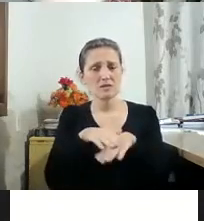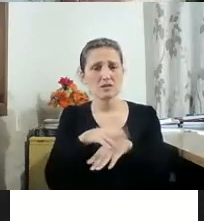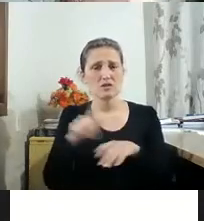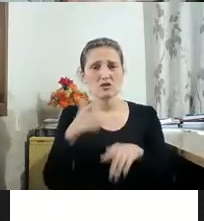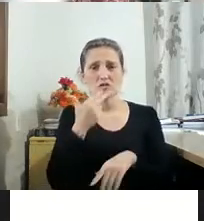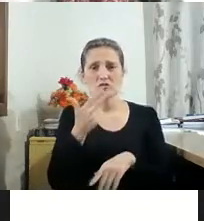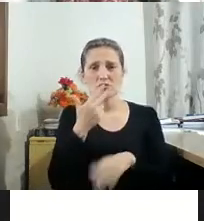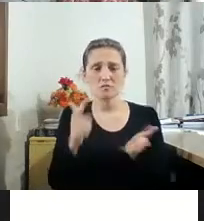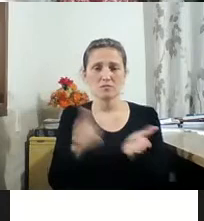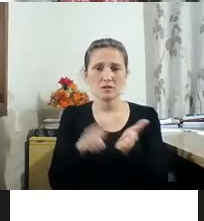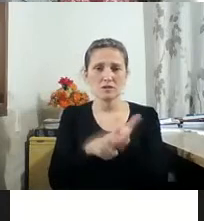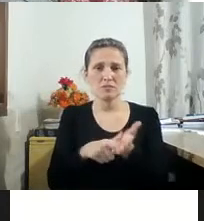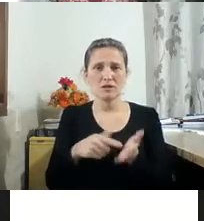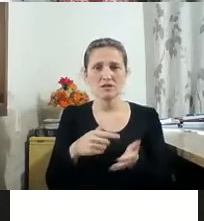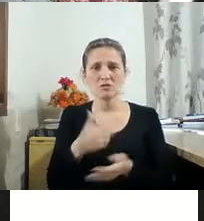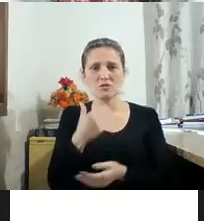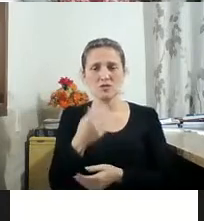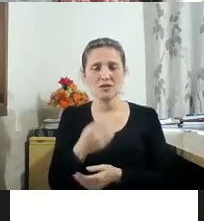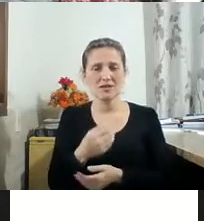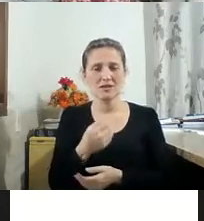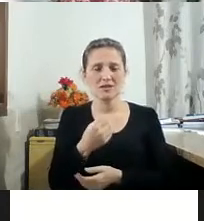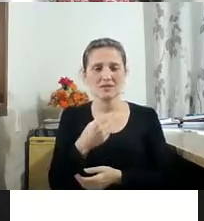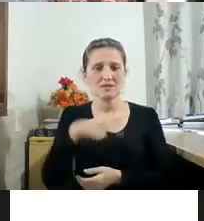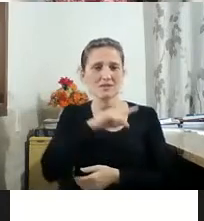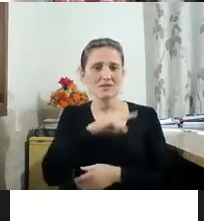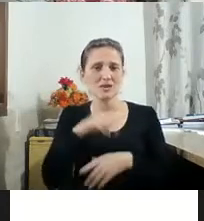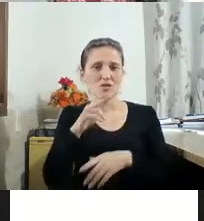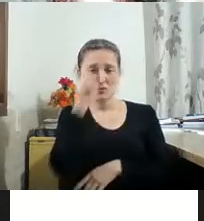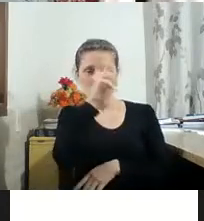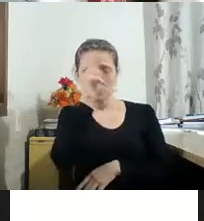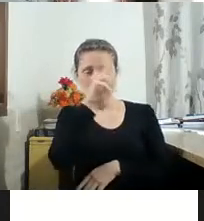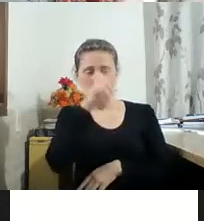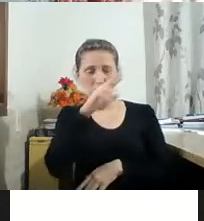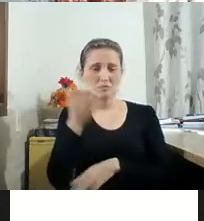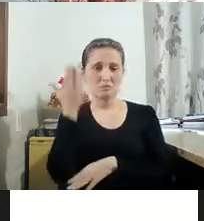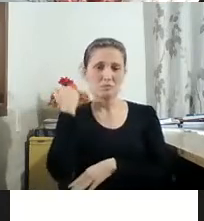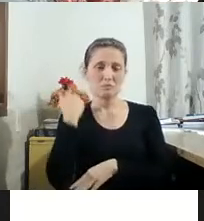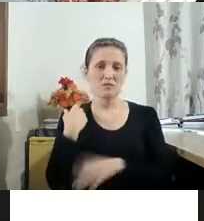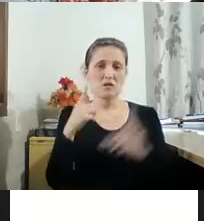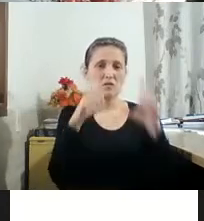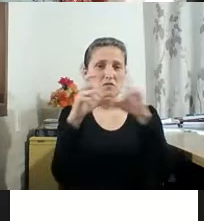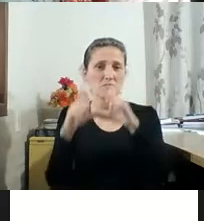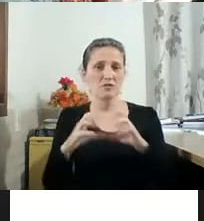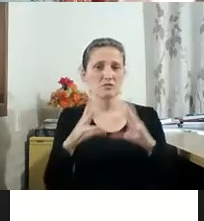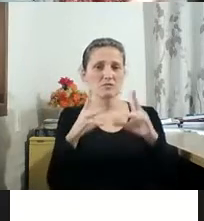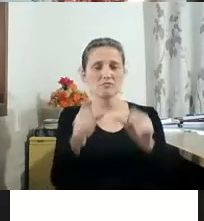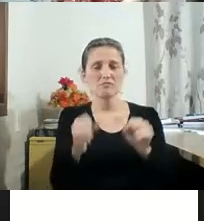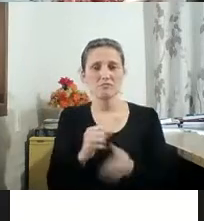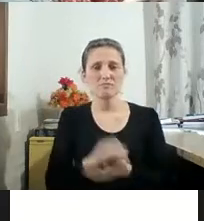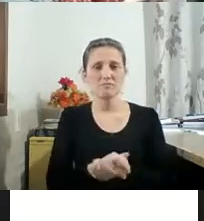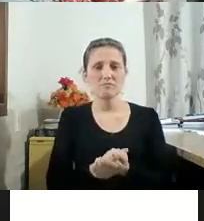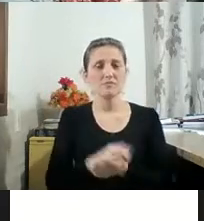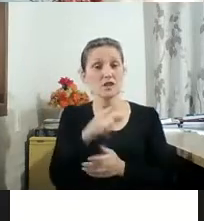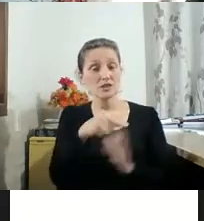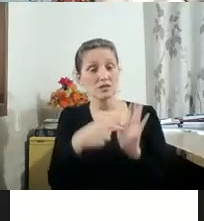falamos de design, falamos de escolha, de diálogo dessas duas fotos aí, nas duas páginas, e isso é um autor